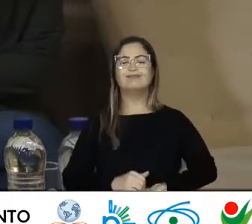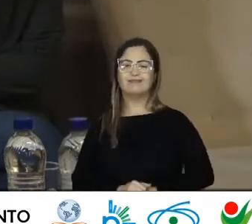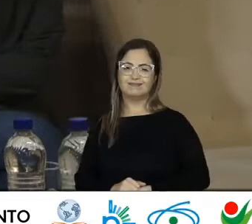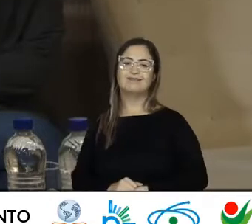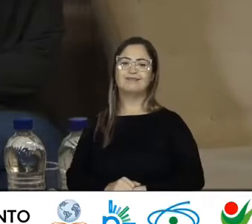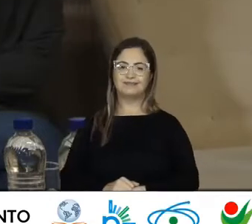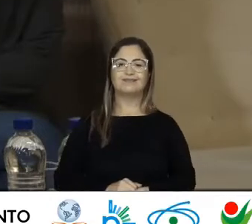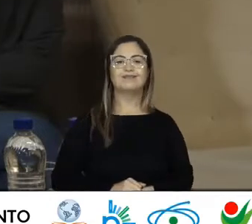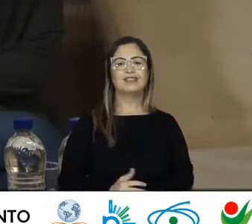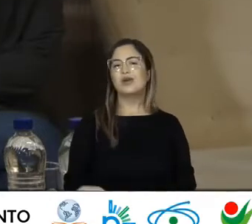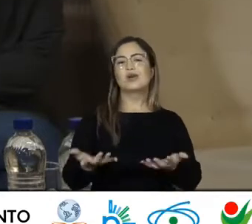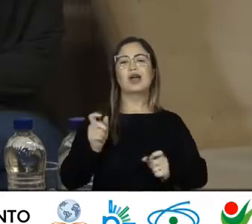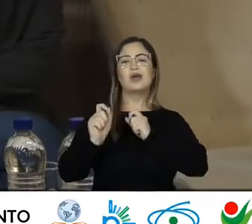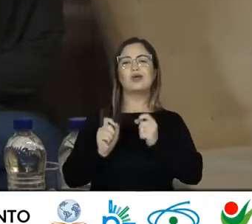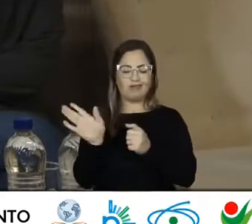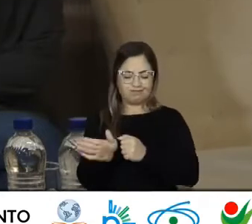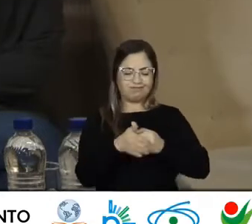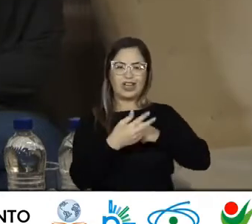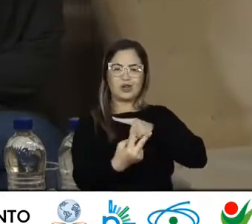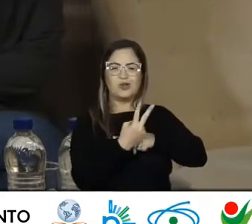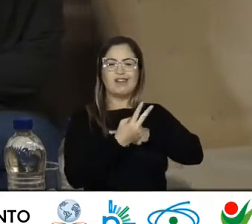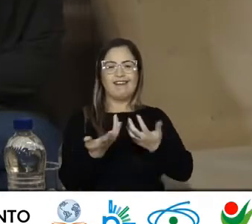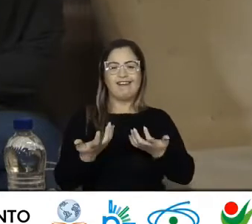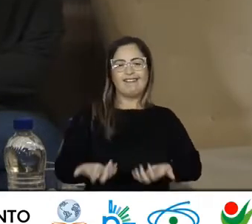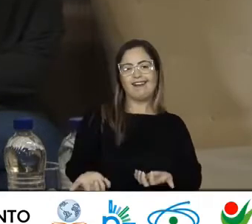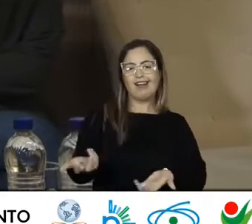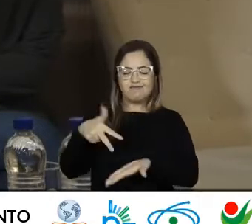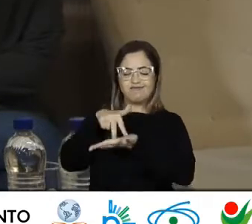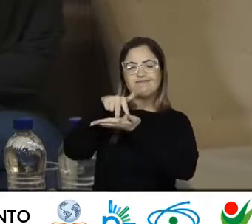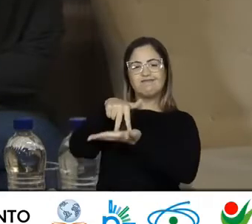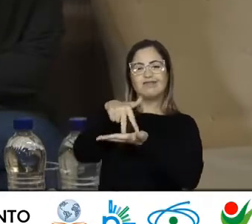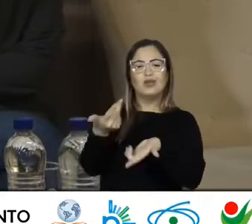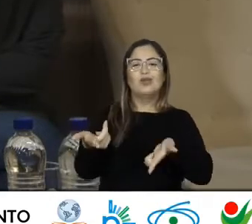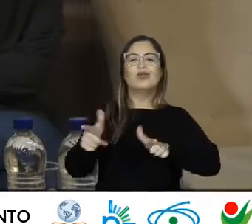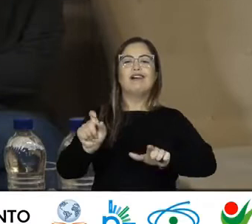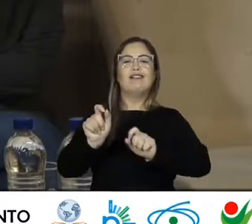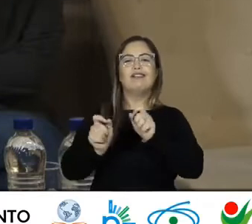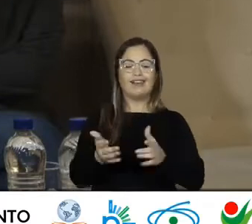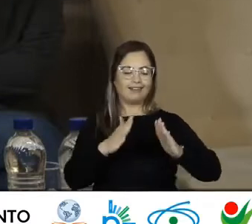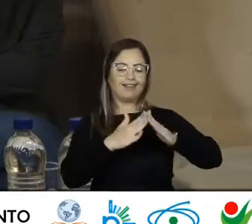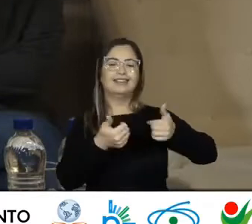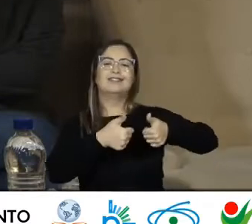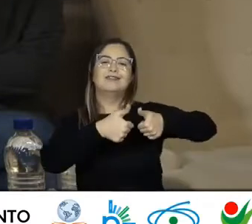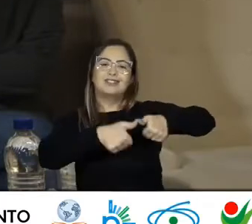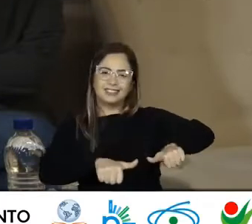Quero Teu abrigo Meu amigo Terra firme Onde eu possa Pousar